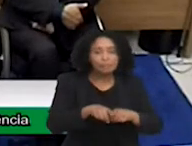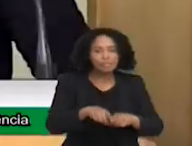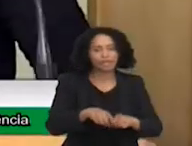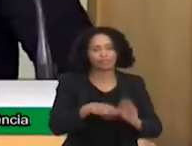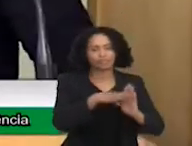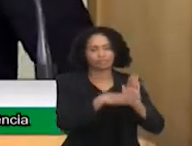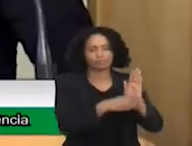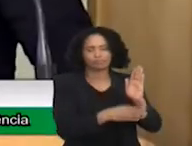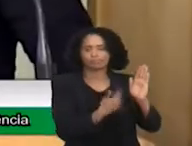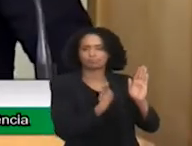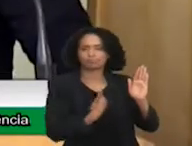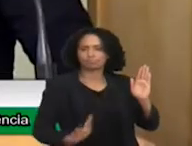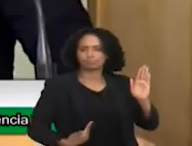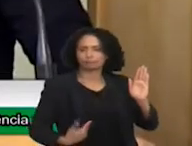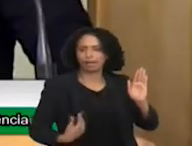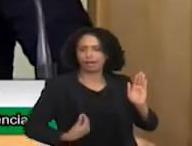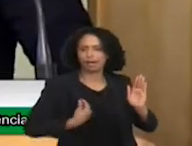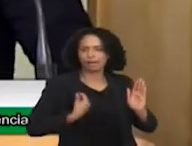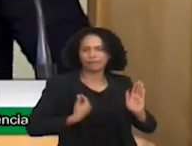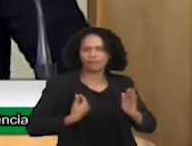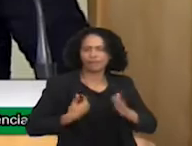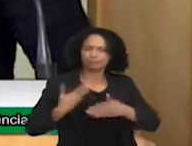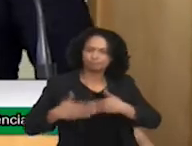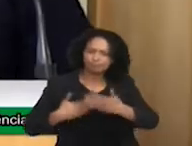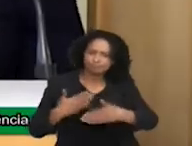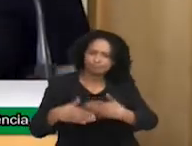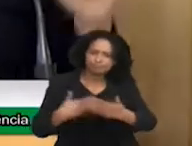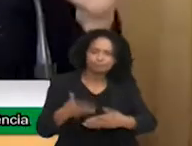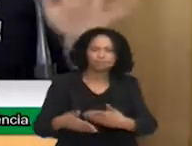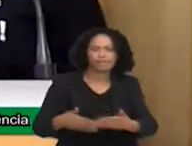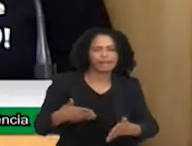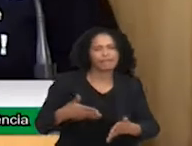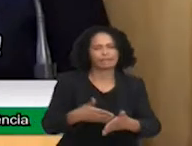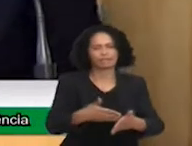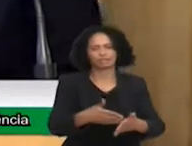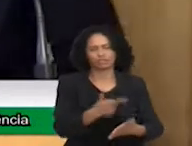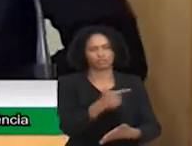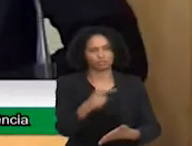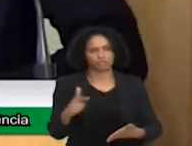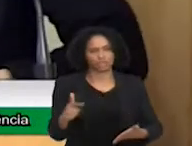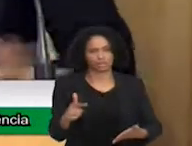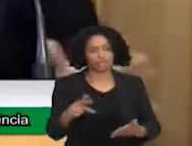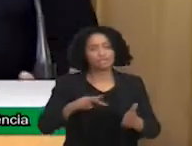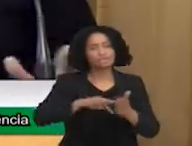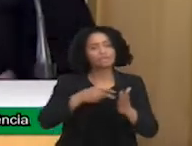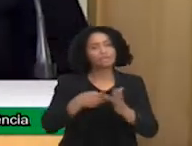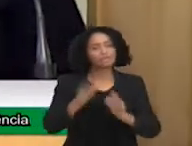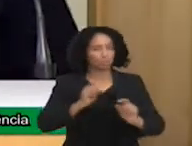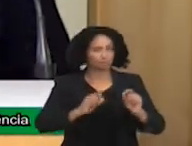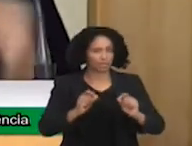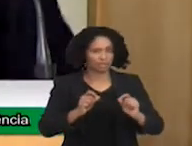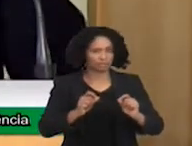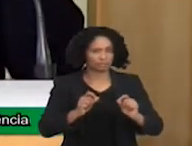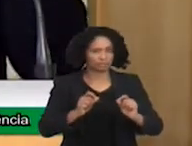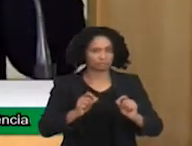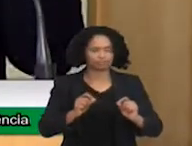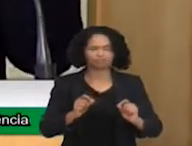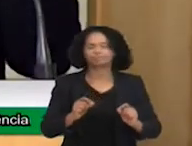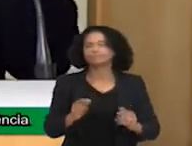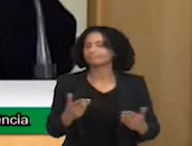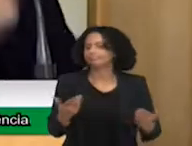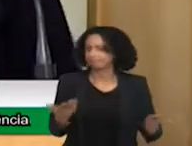limites, que é a política de reabilitação. Então, vamos lá. O que que... Qual é o direito da pessoa com